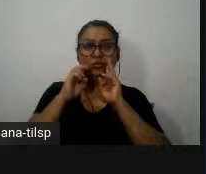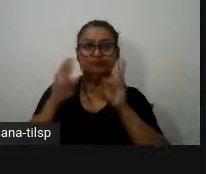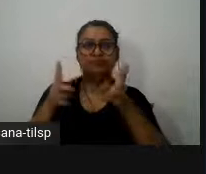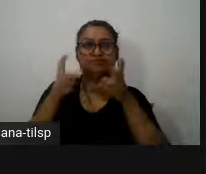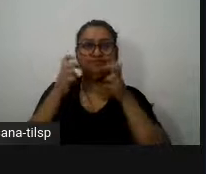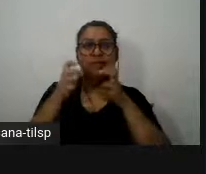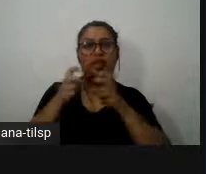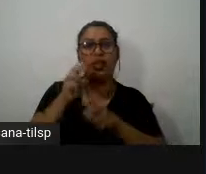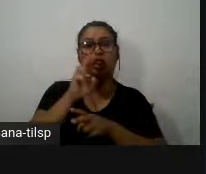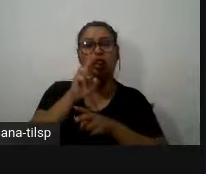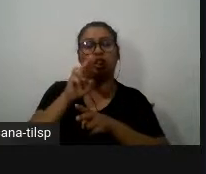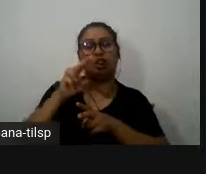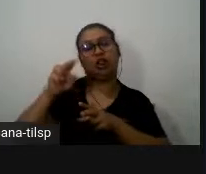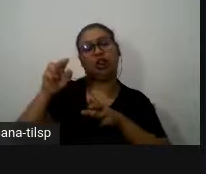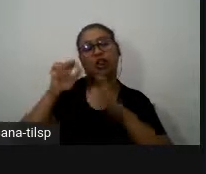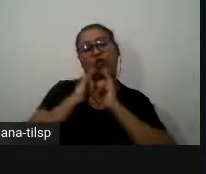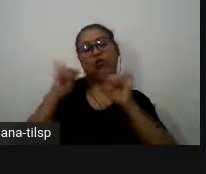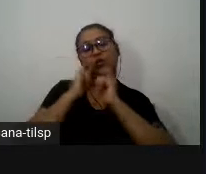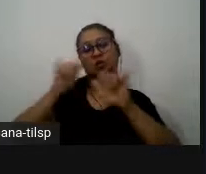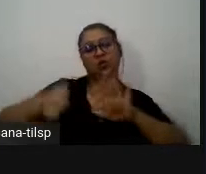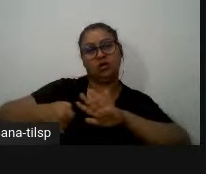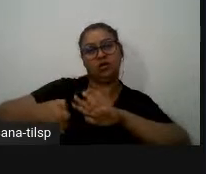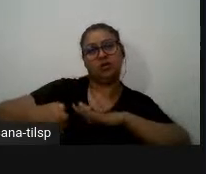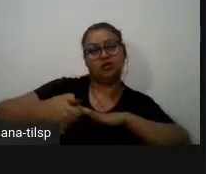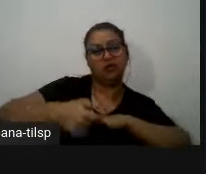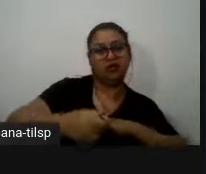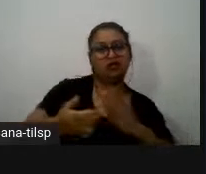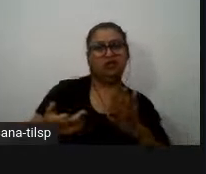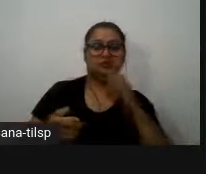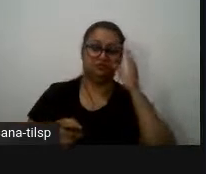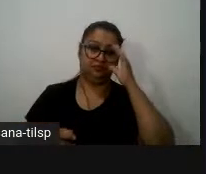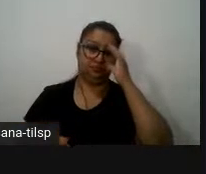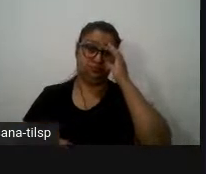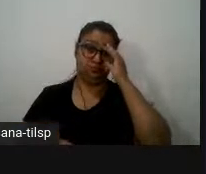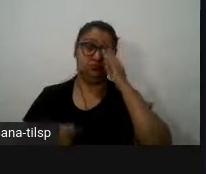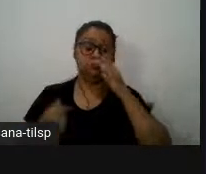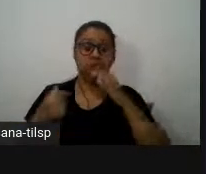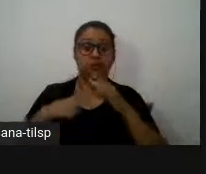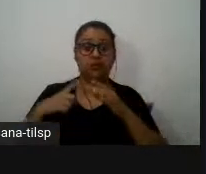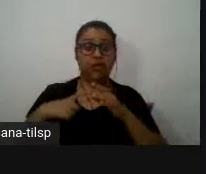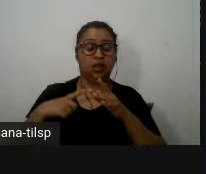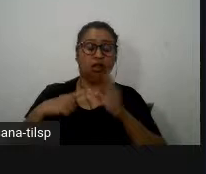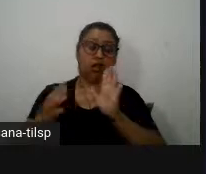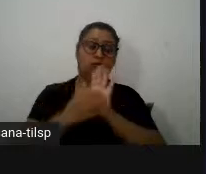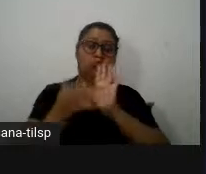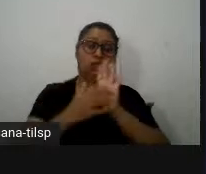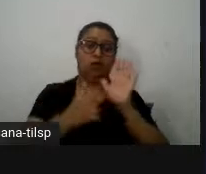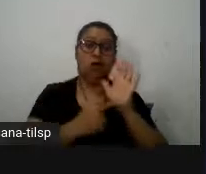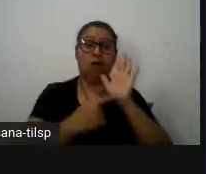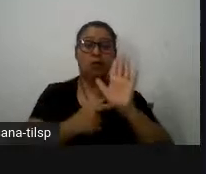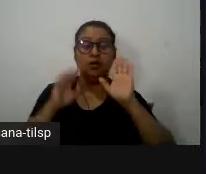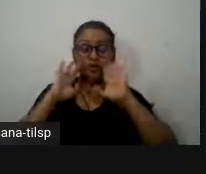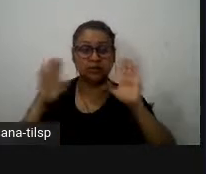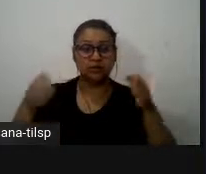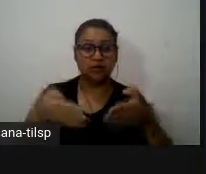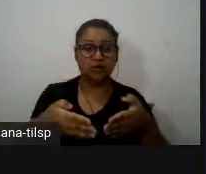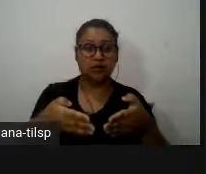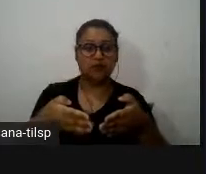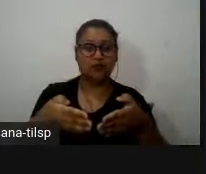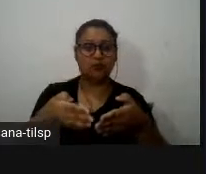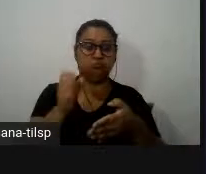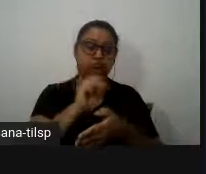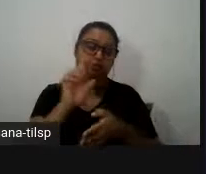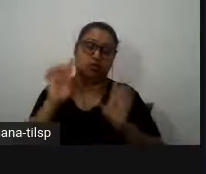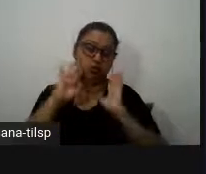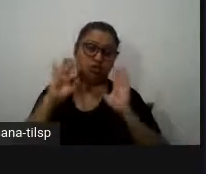falsas e também muitas vezes a construção da vagueza ou seja os dados não são apresentados de forma tão objetiva de forma tão